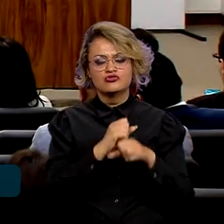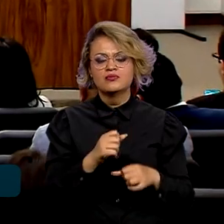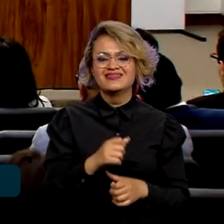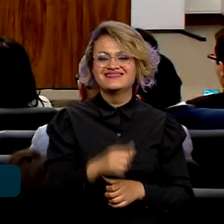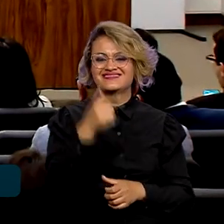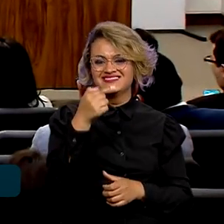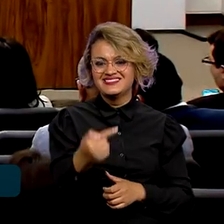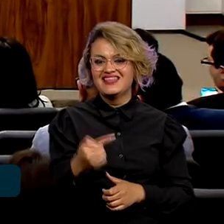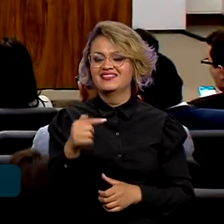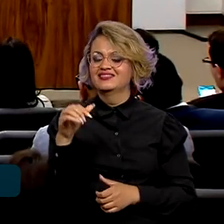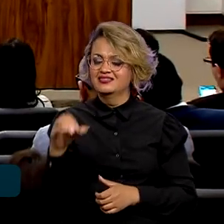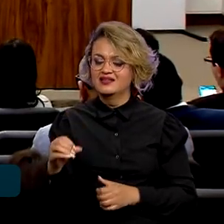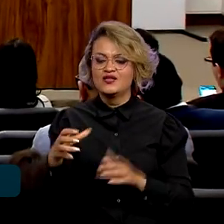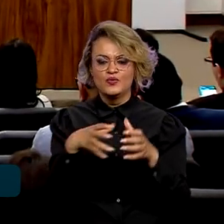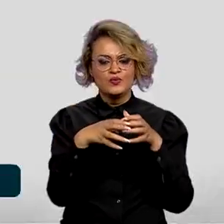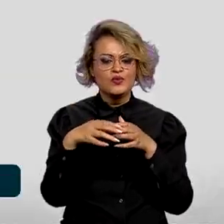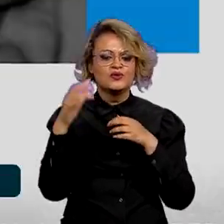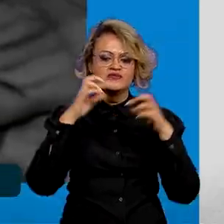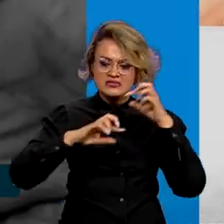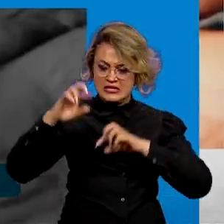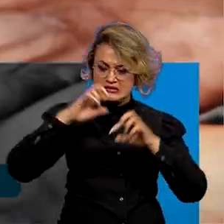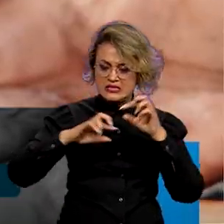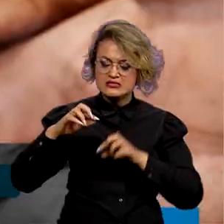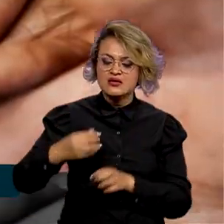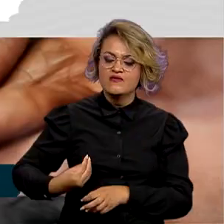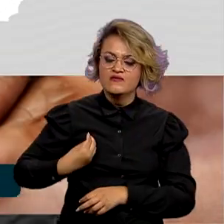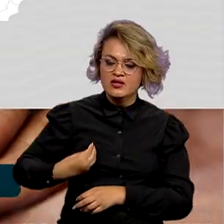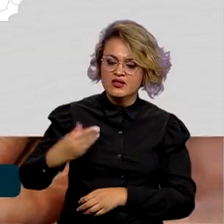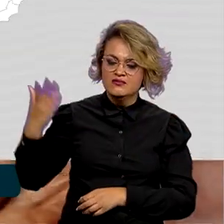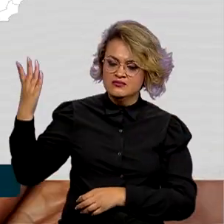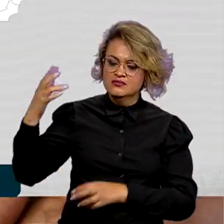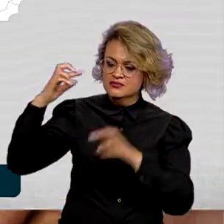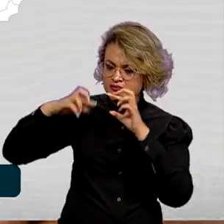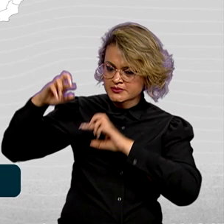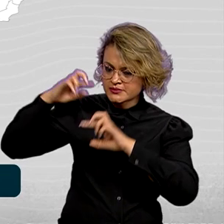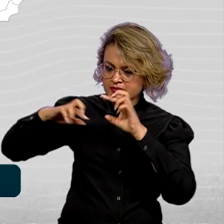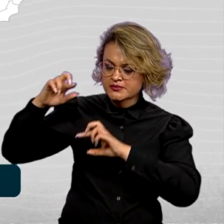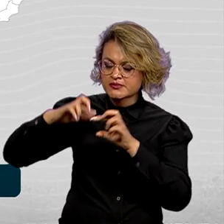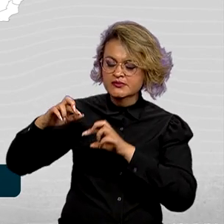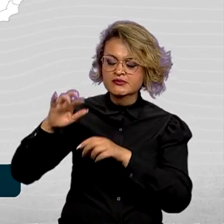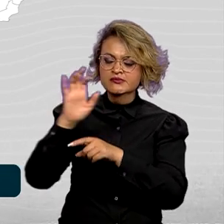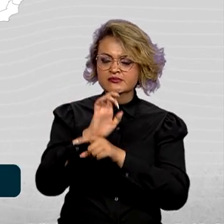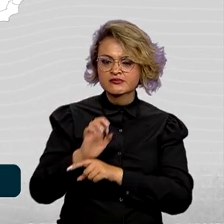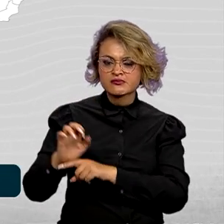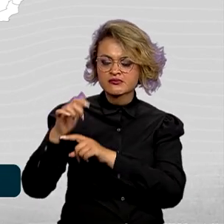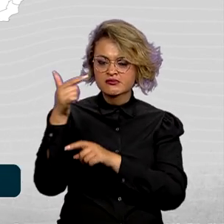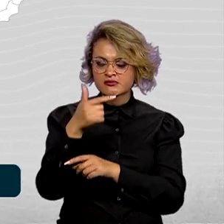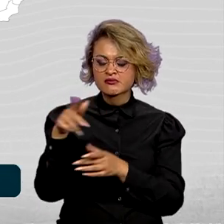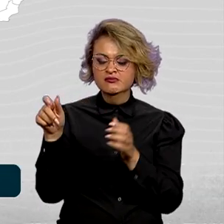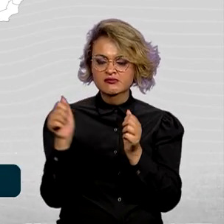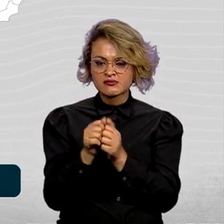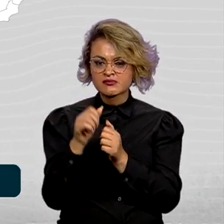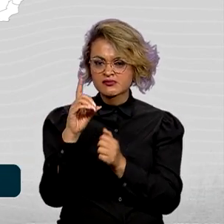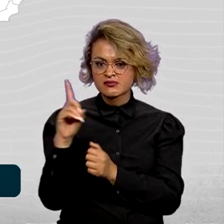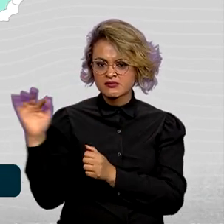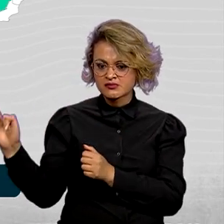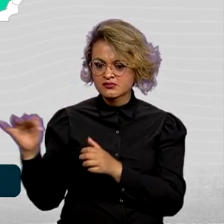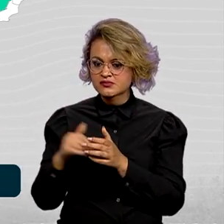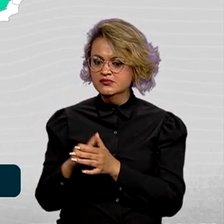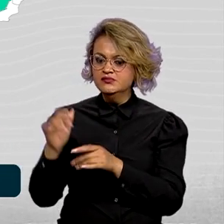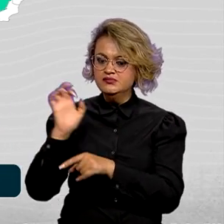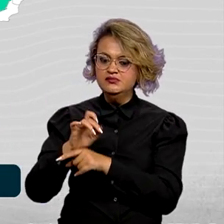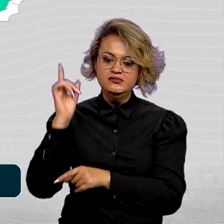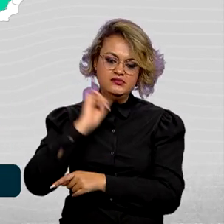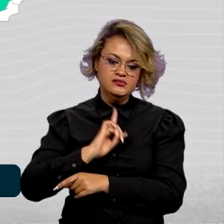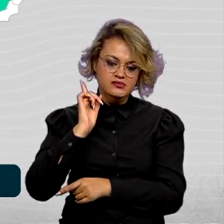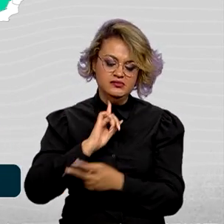de 70 equipes de fiscalização participaram de inspeções em 22 estados e no Distrito Federal. Minas